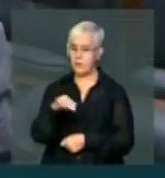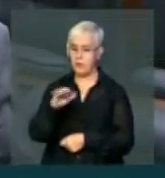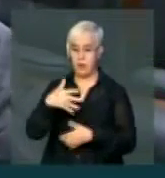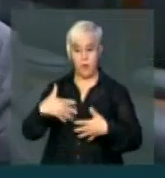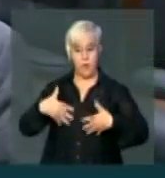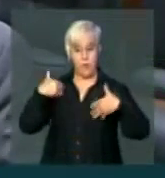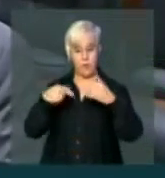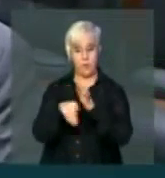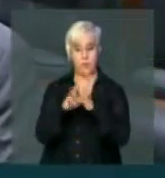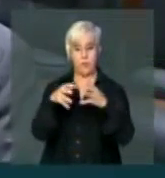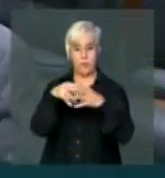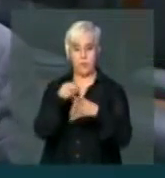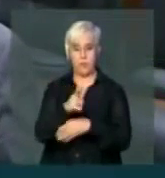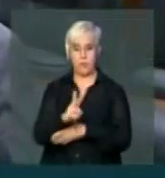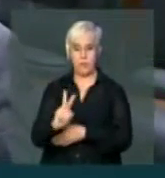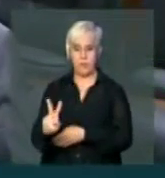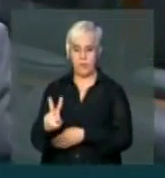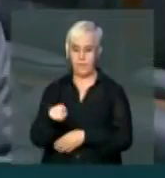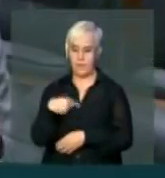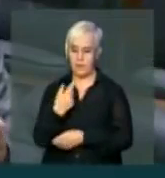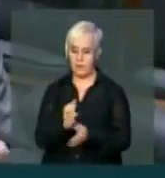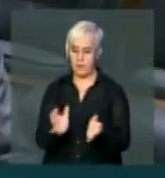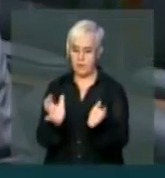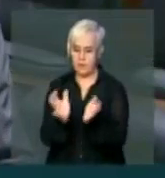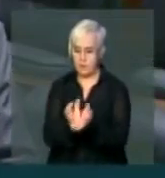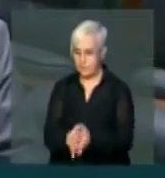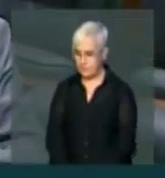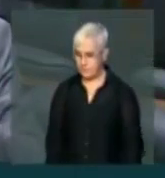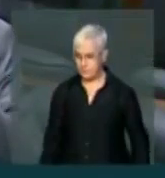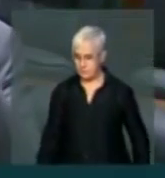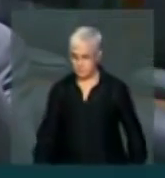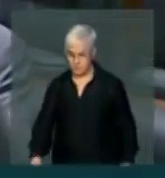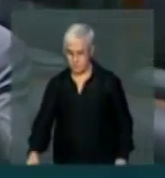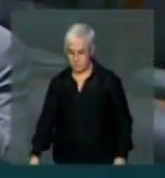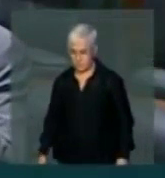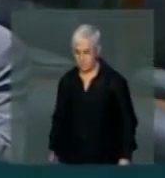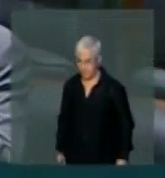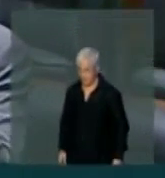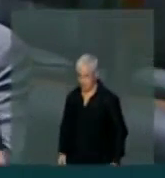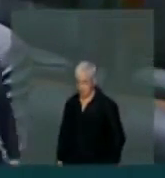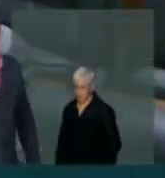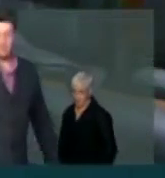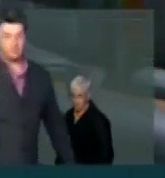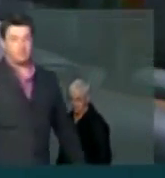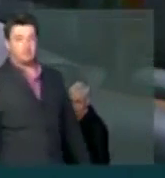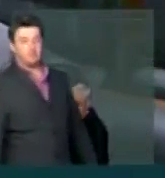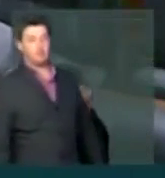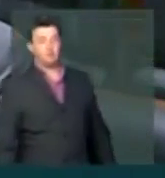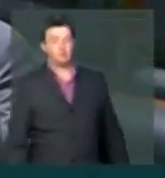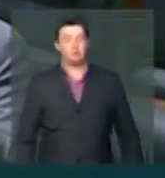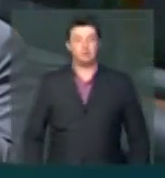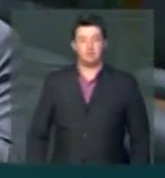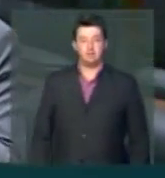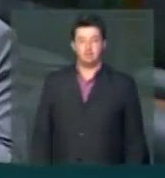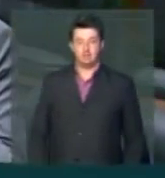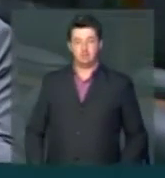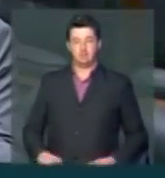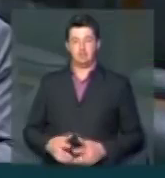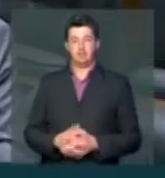Partido Verde, orgulho da nossa bancada, uma lutadora, lutadora na área da saúde, com a sua